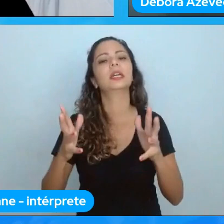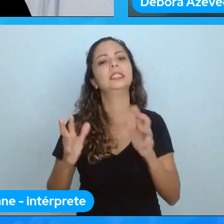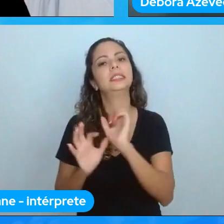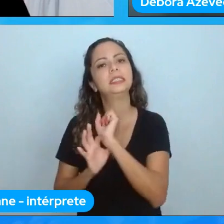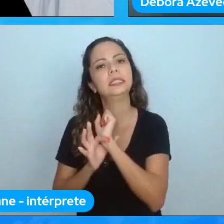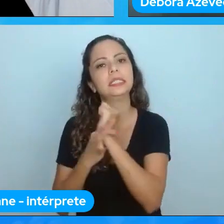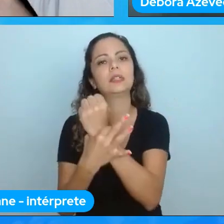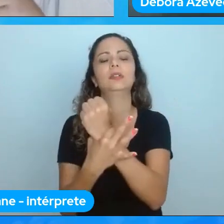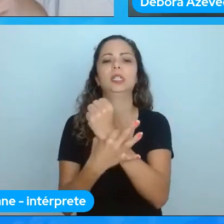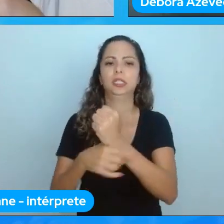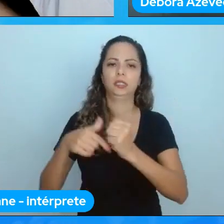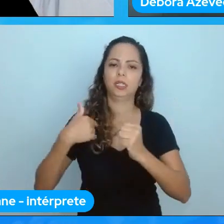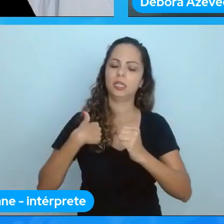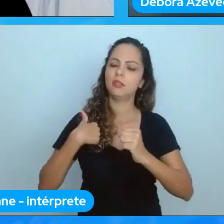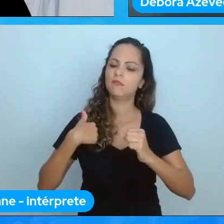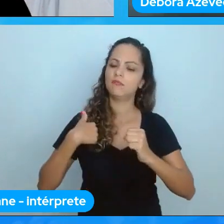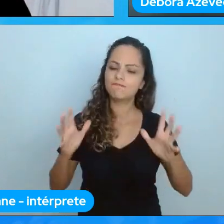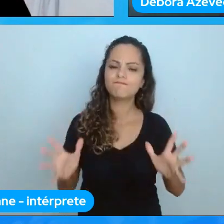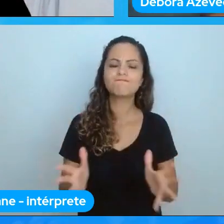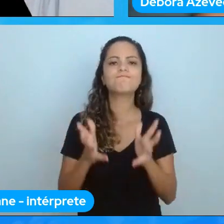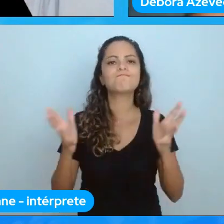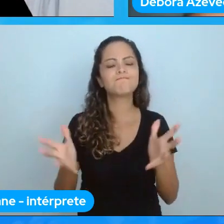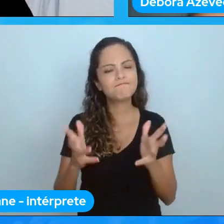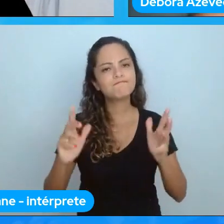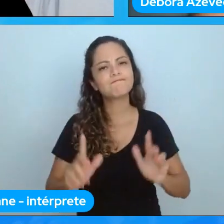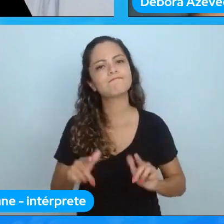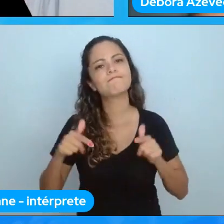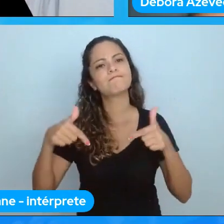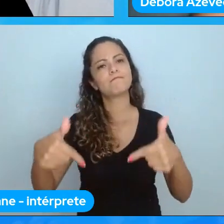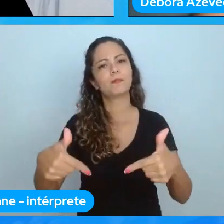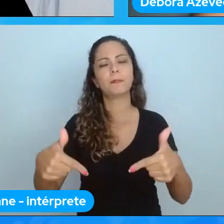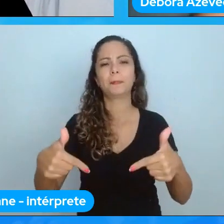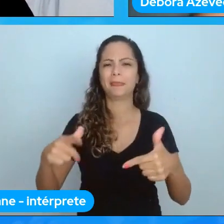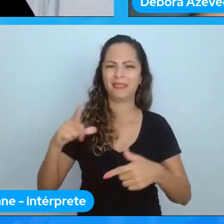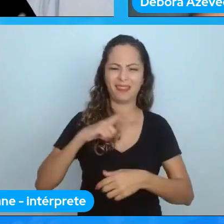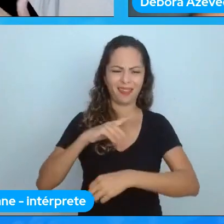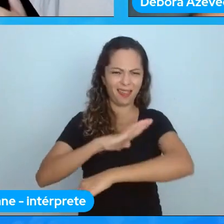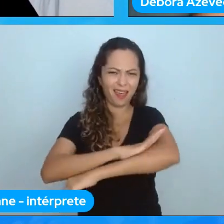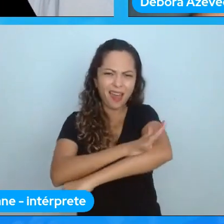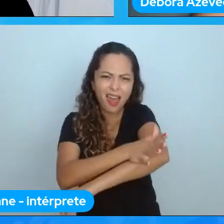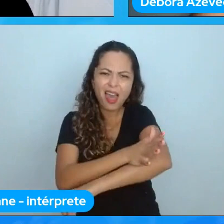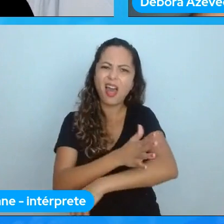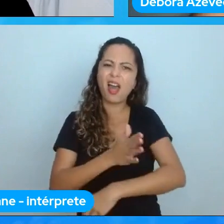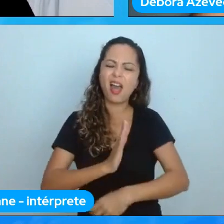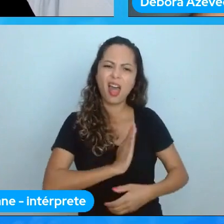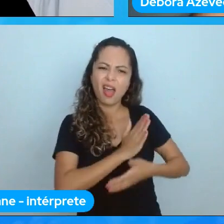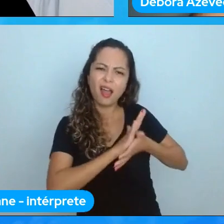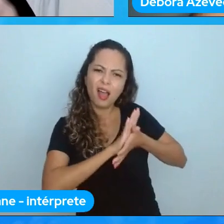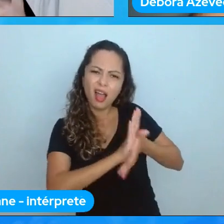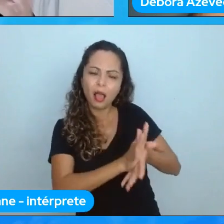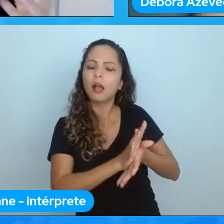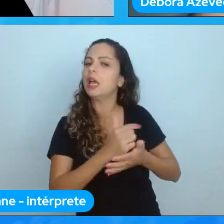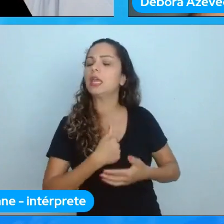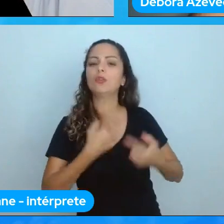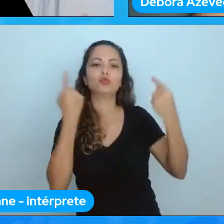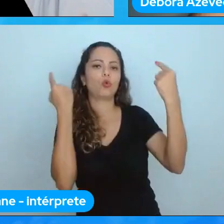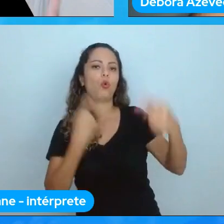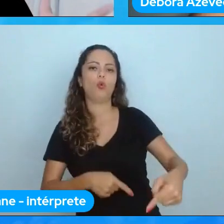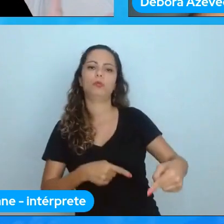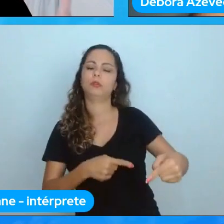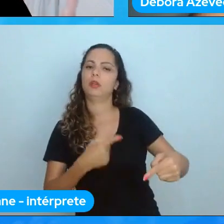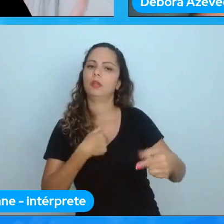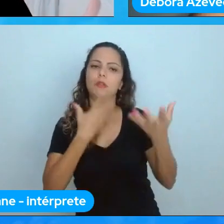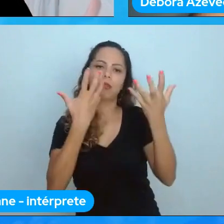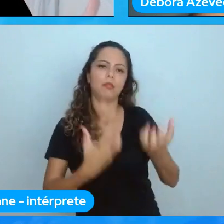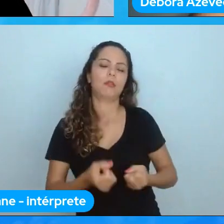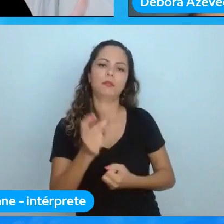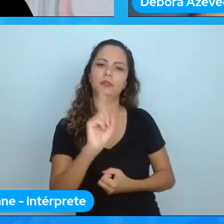ativamente contra atitudes preconceituosas você é contra atitudes que afetam a segurança da